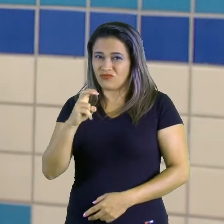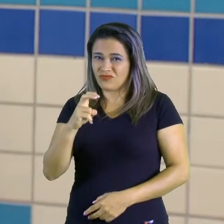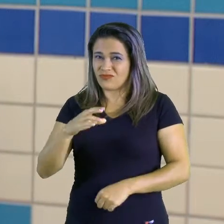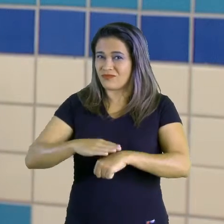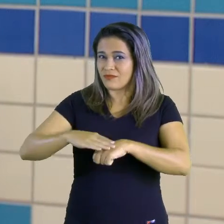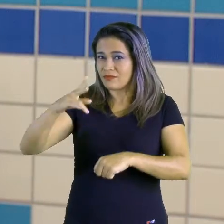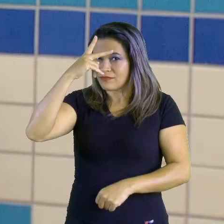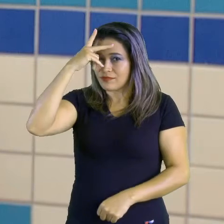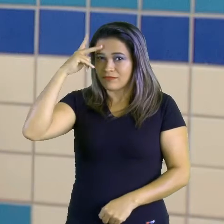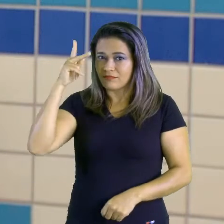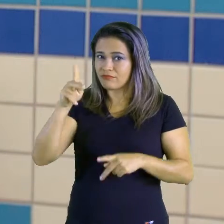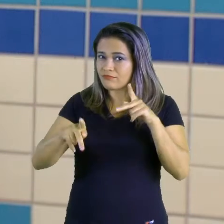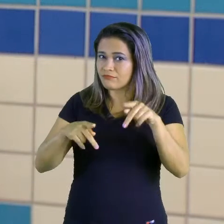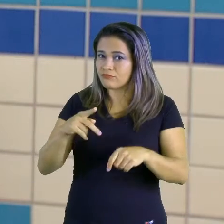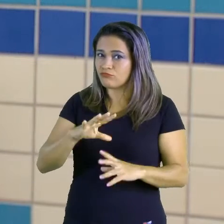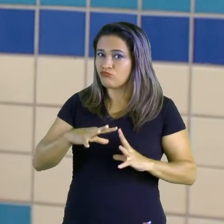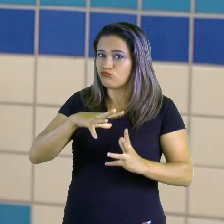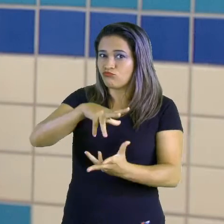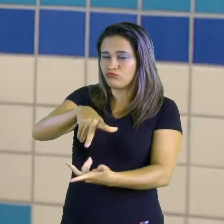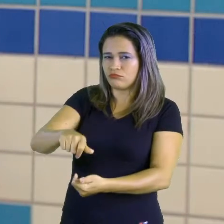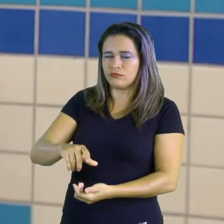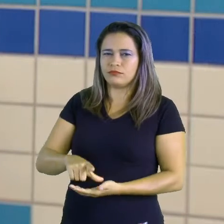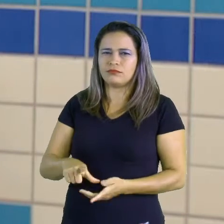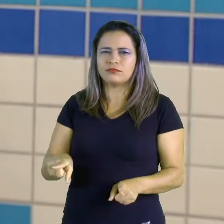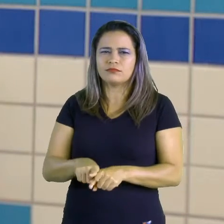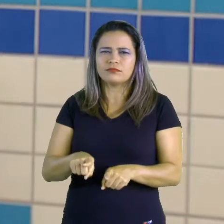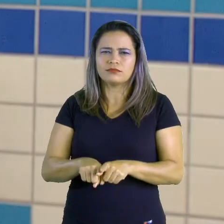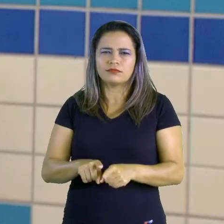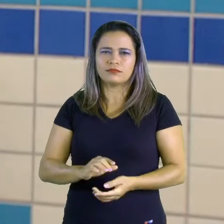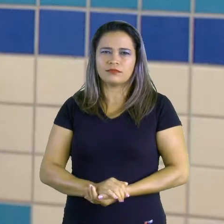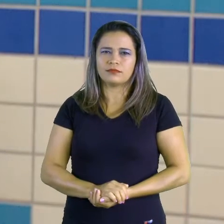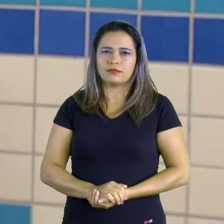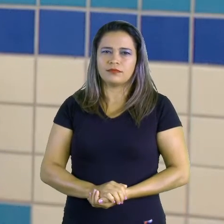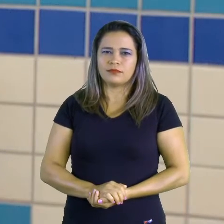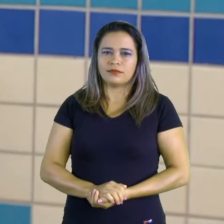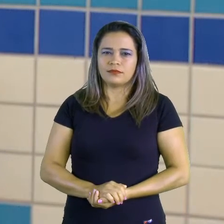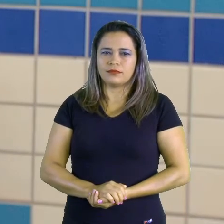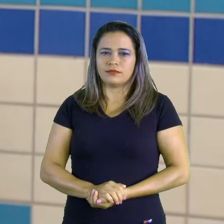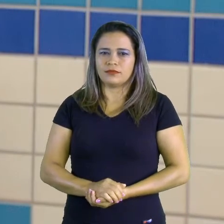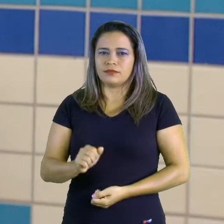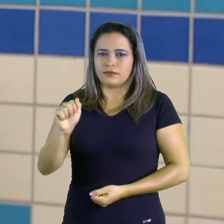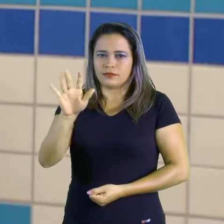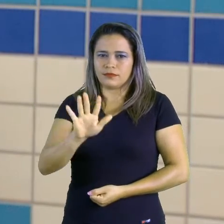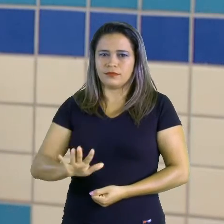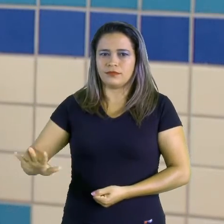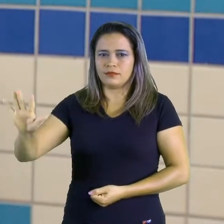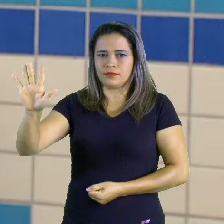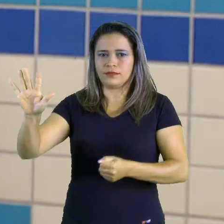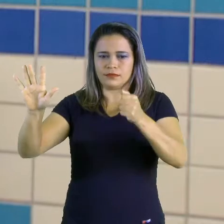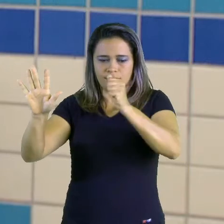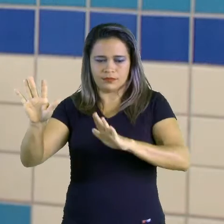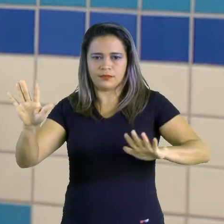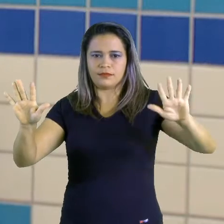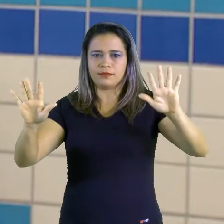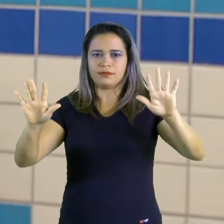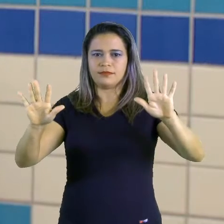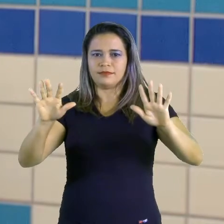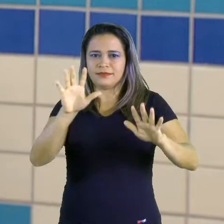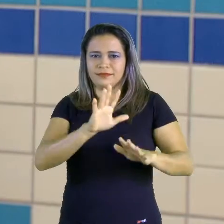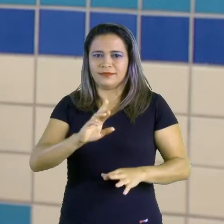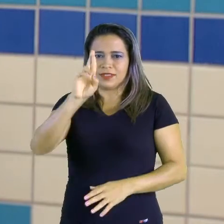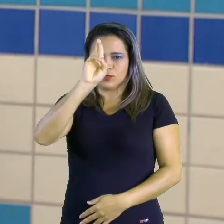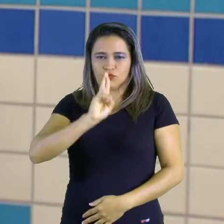países que são transcontinentais, ou seja, que ocupam dois continentes ao mesmo tempo, que é o caso da Rússia,